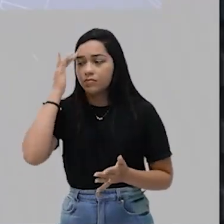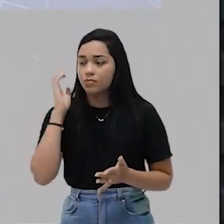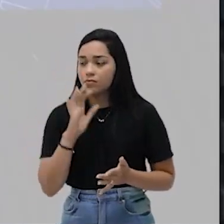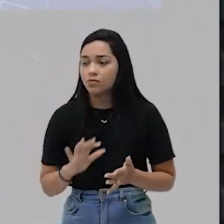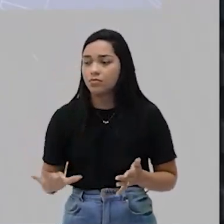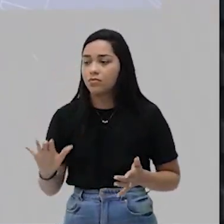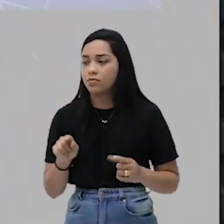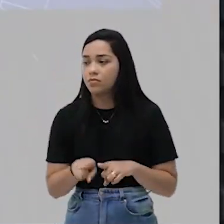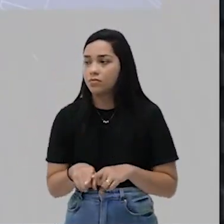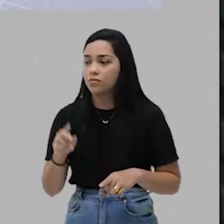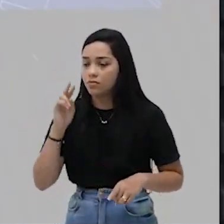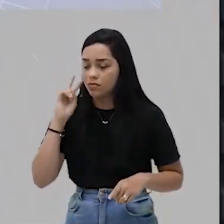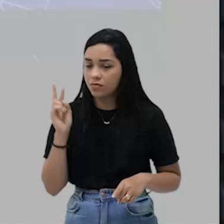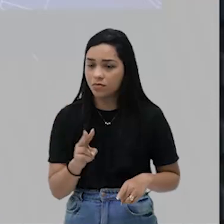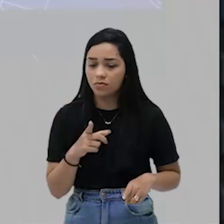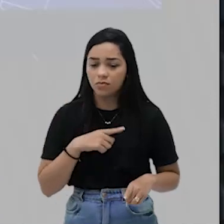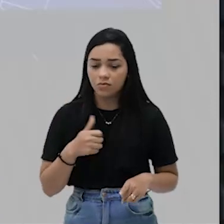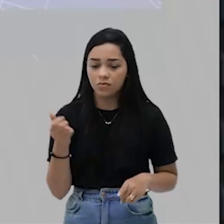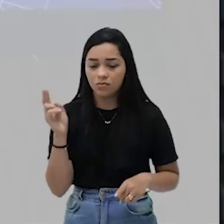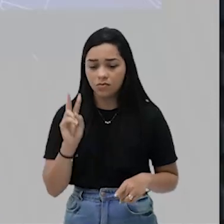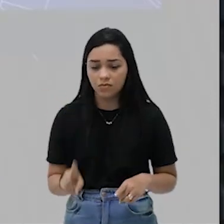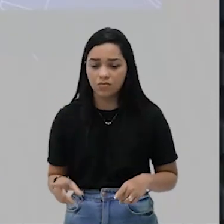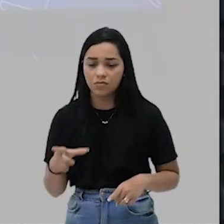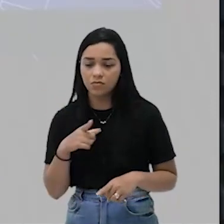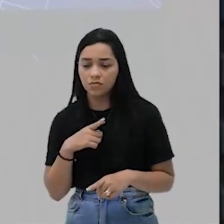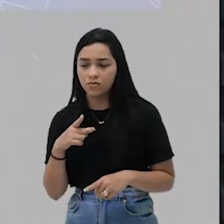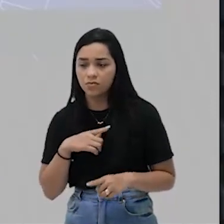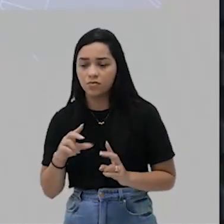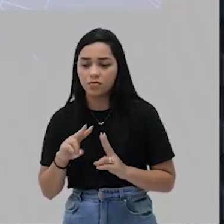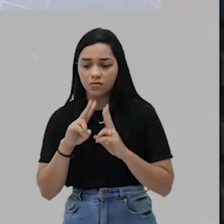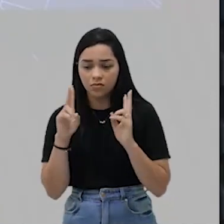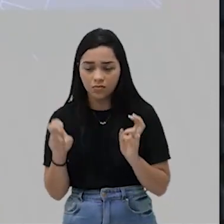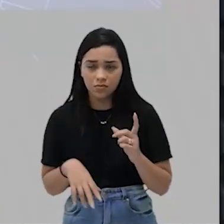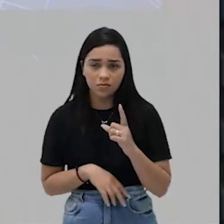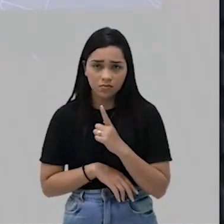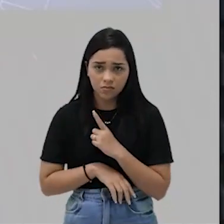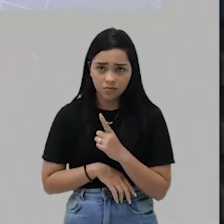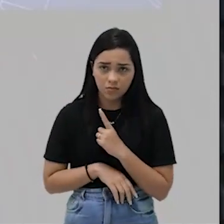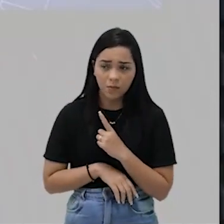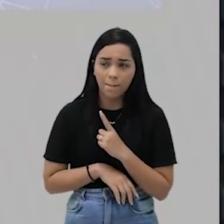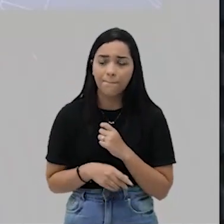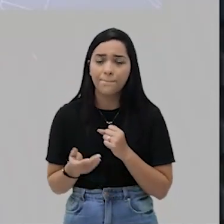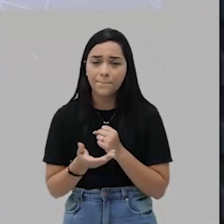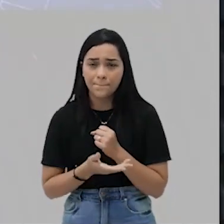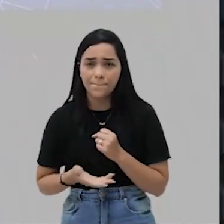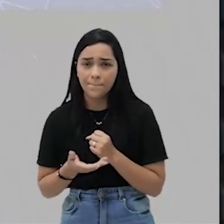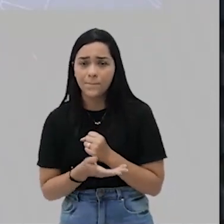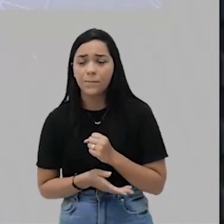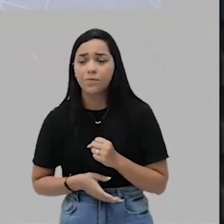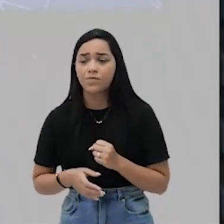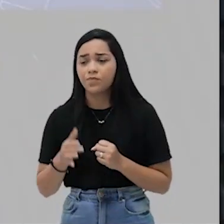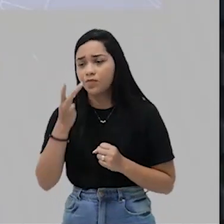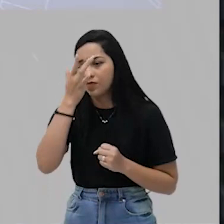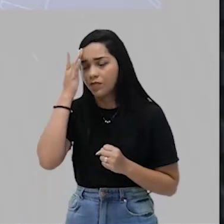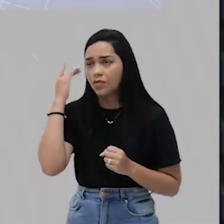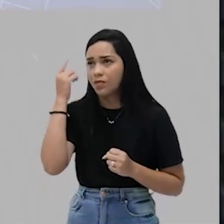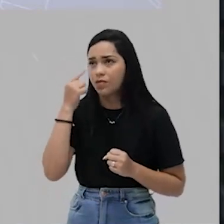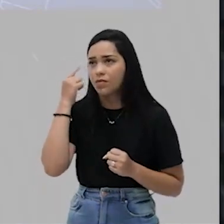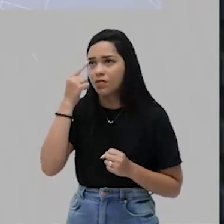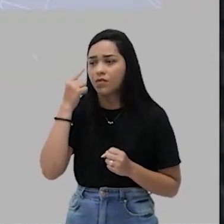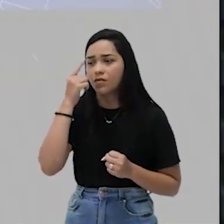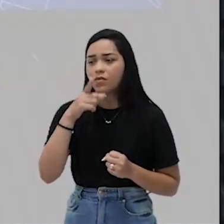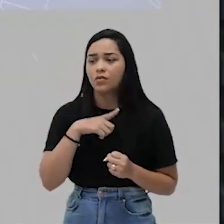quando eles olharam pela primeira vez sobre o comando, basicamente, ali dos espanhóis, que eles se